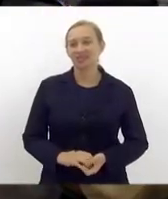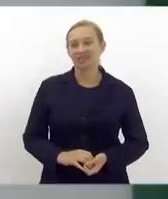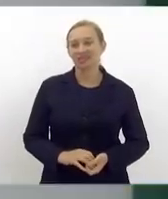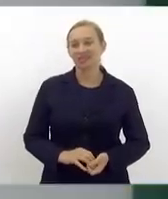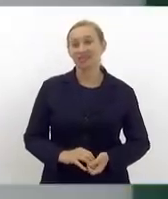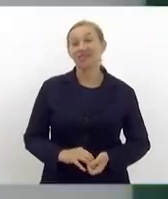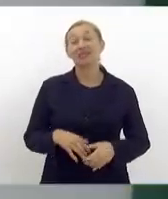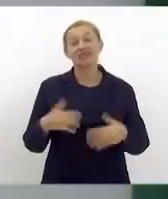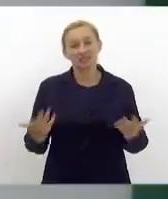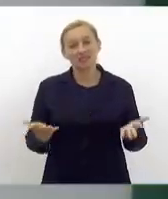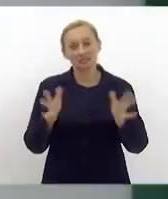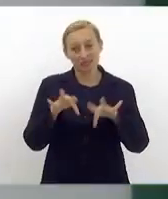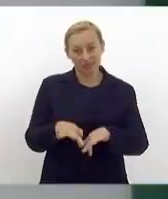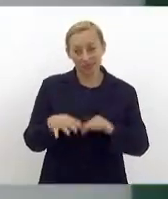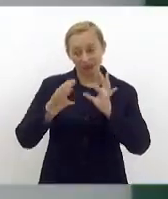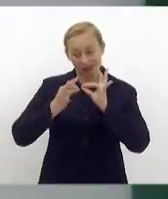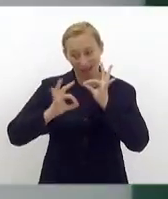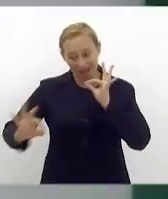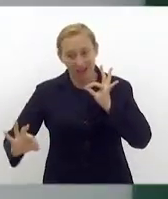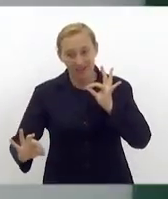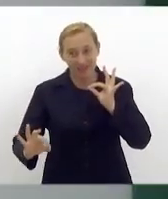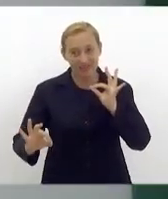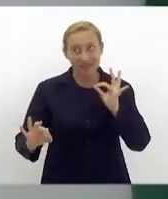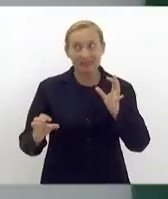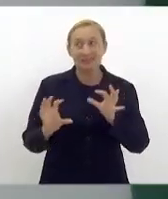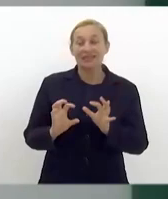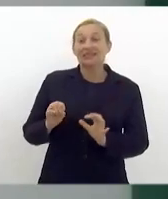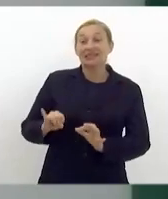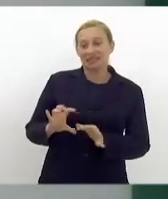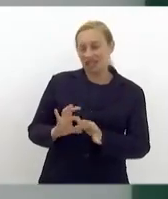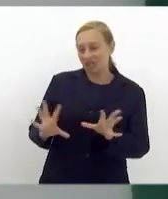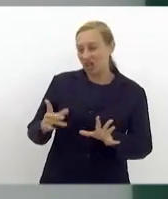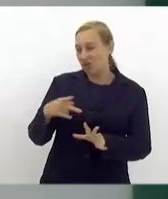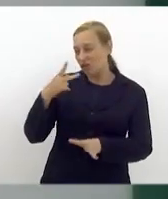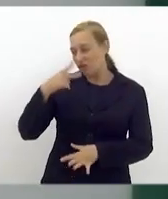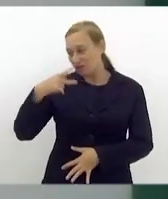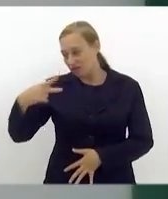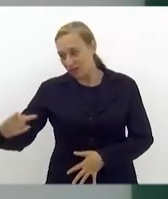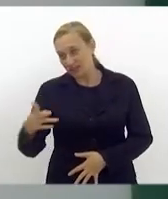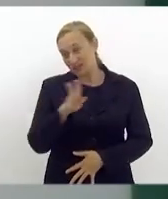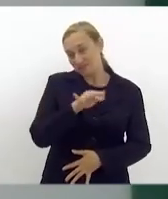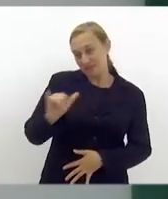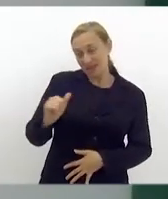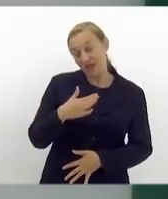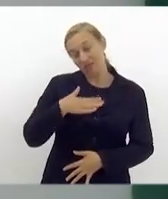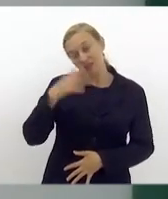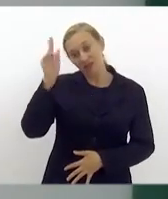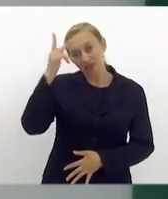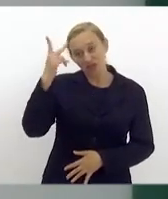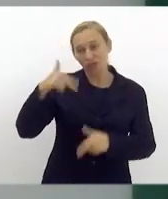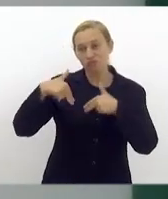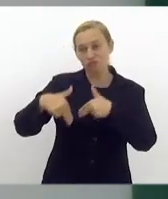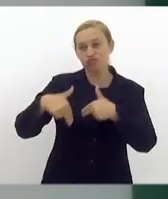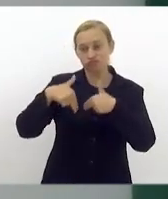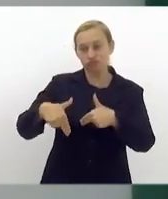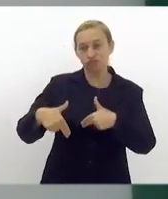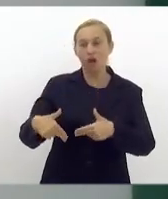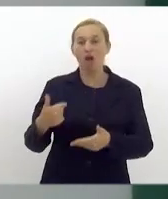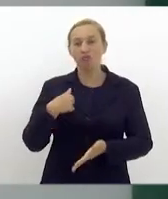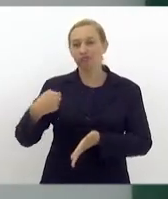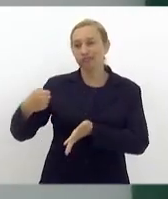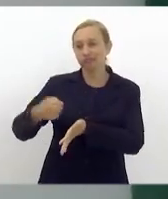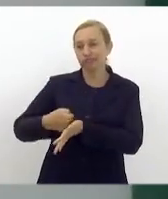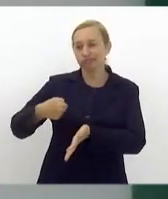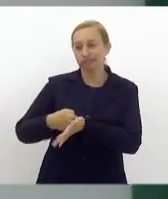Então, para concluir, para não estender muito, porque, se deixar, eu vou falar muito de Bia. Então, essa é minha história do ativismo, eu fui obrigada.